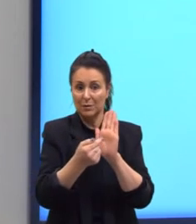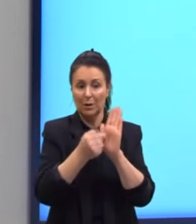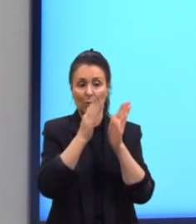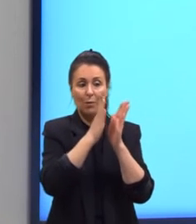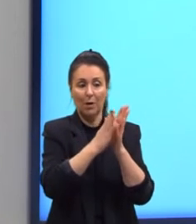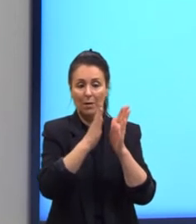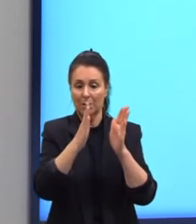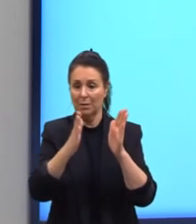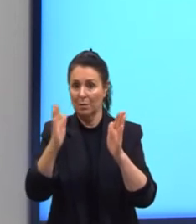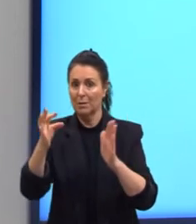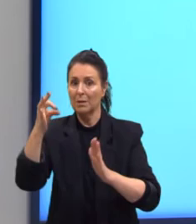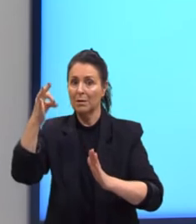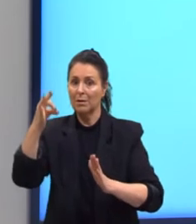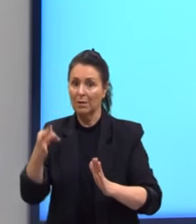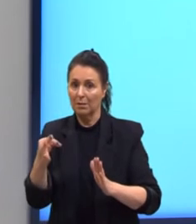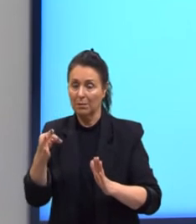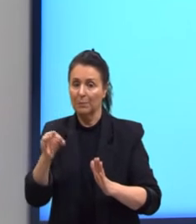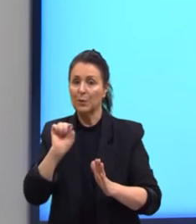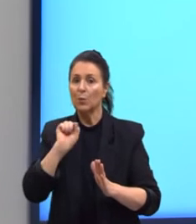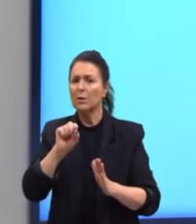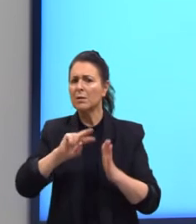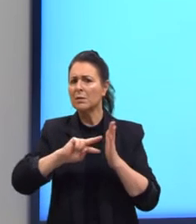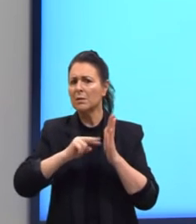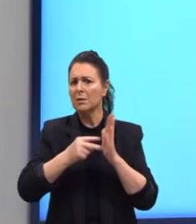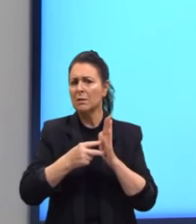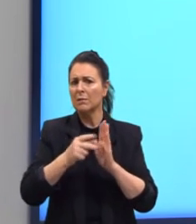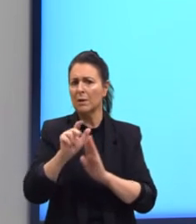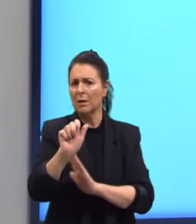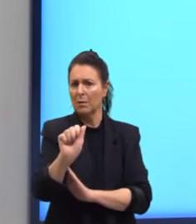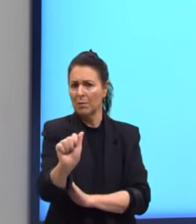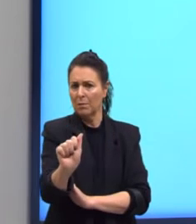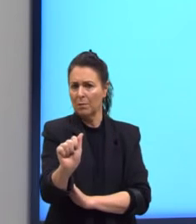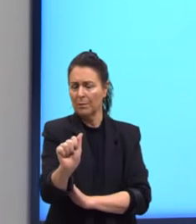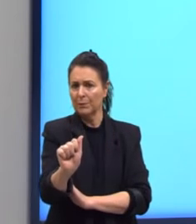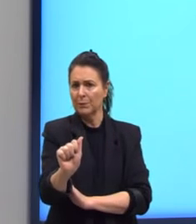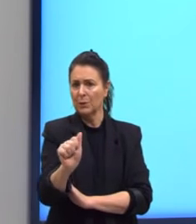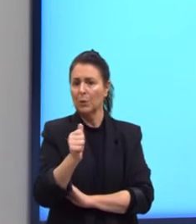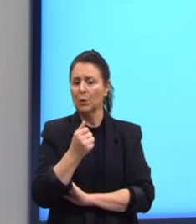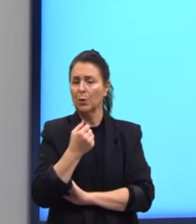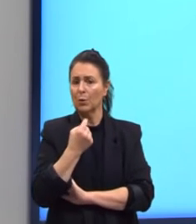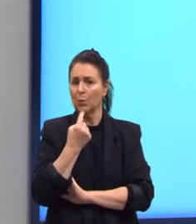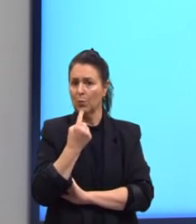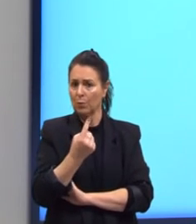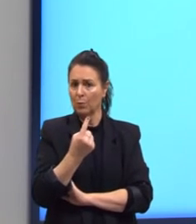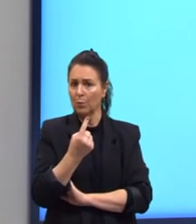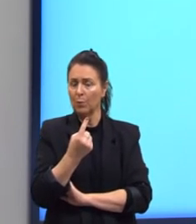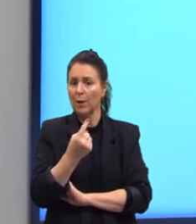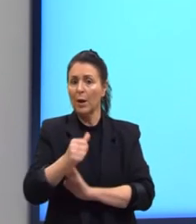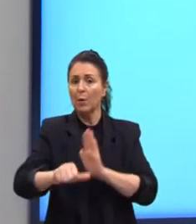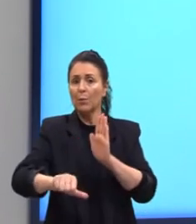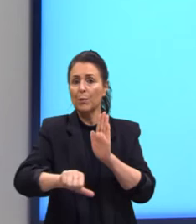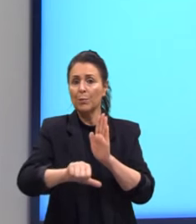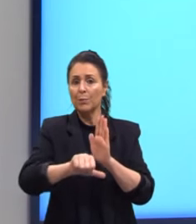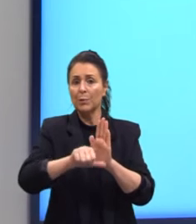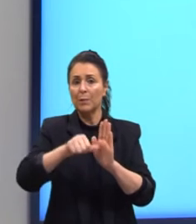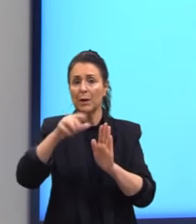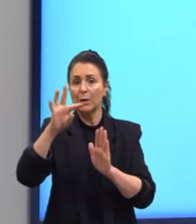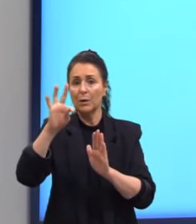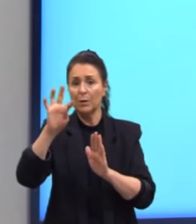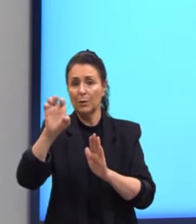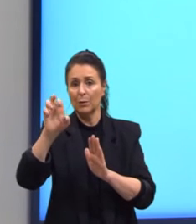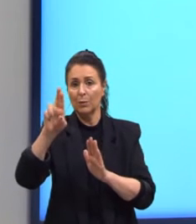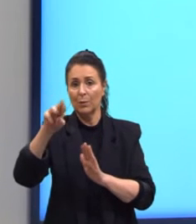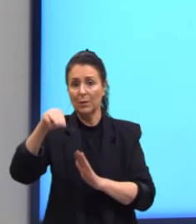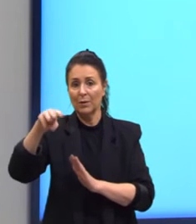Então, aqui voltando, o significa o A? Por exemplo, aqui o 1 ele seria o primeiro termo, então nós